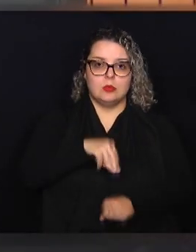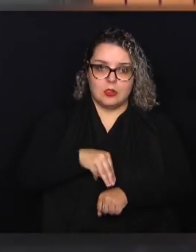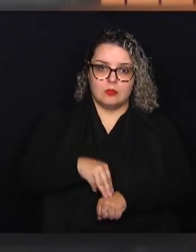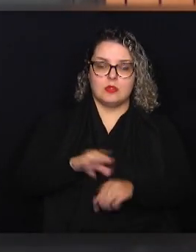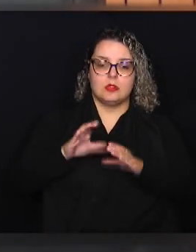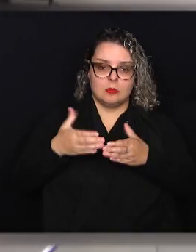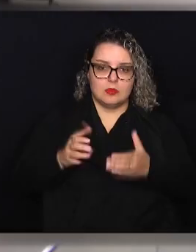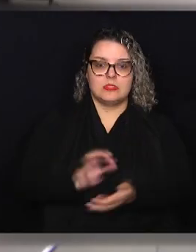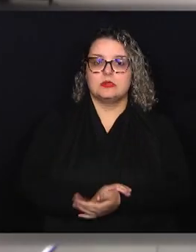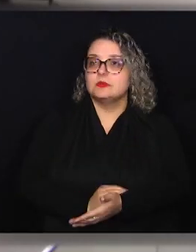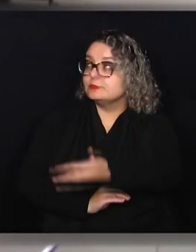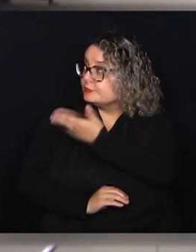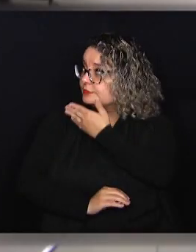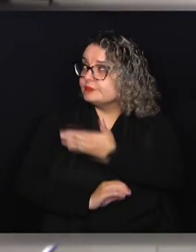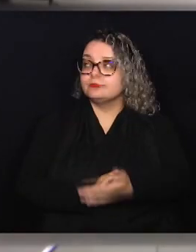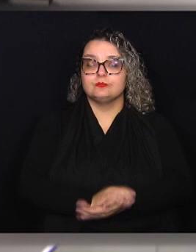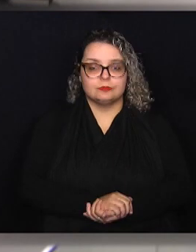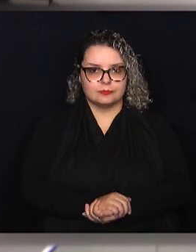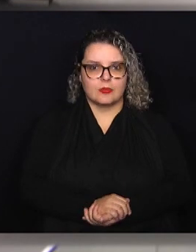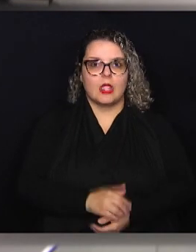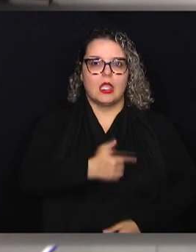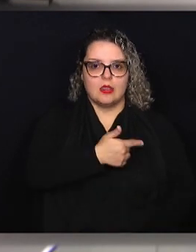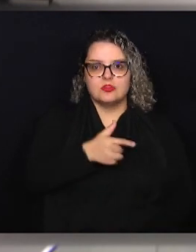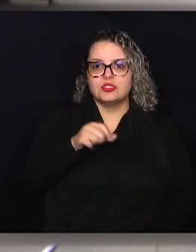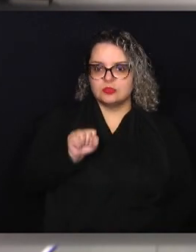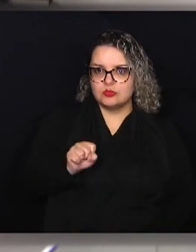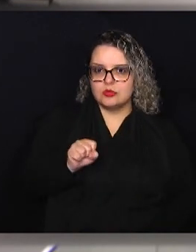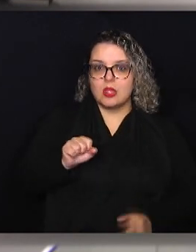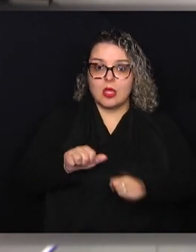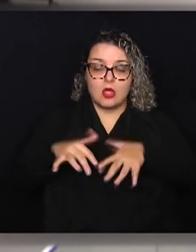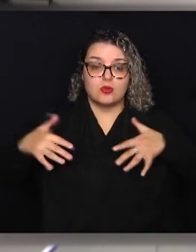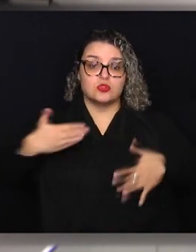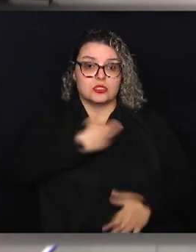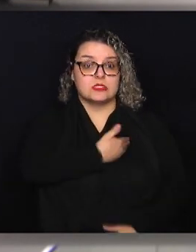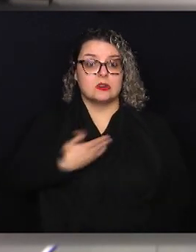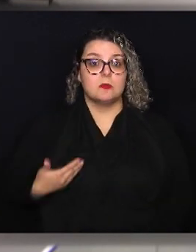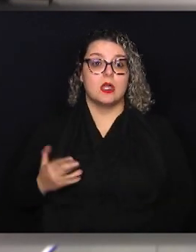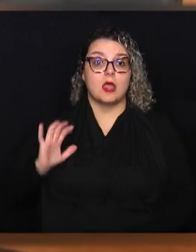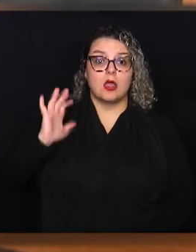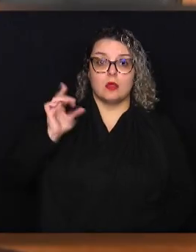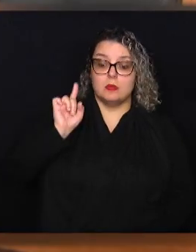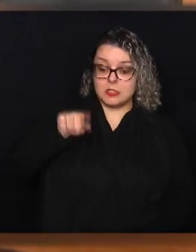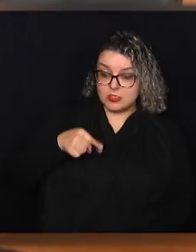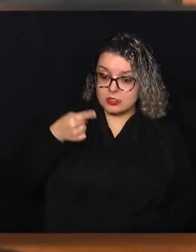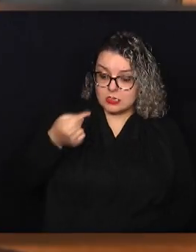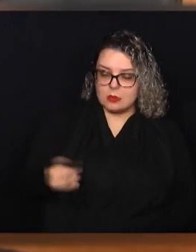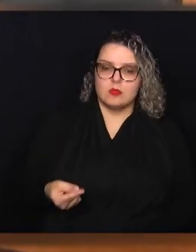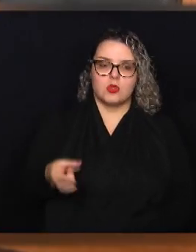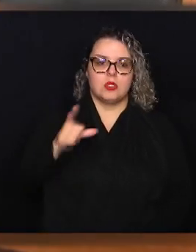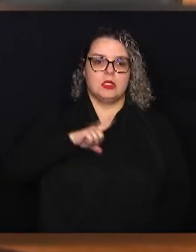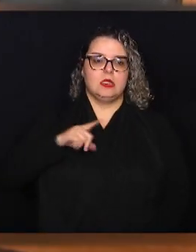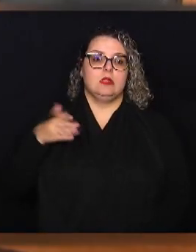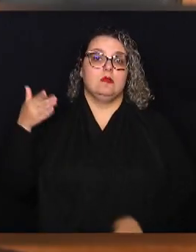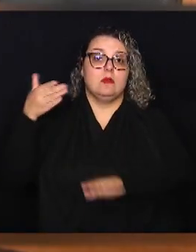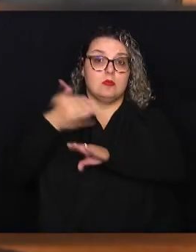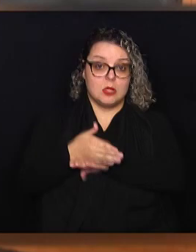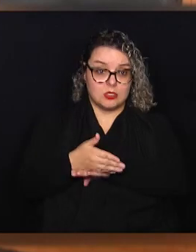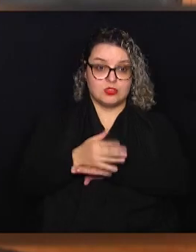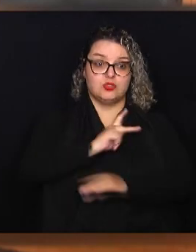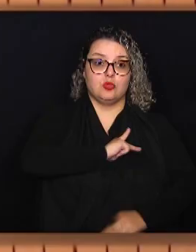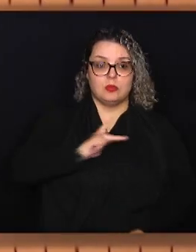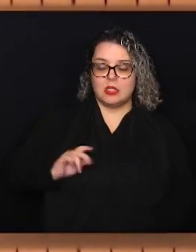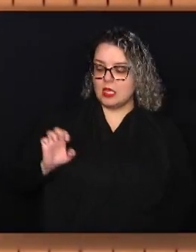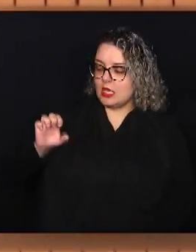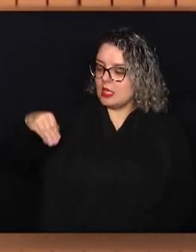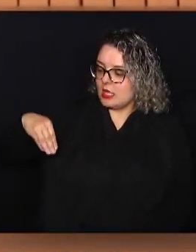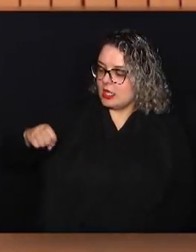Fernando Mendes. A 28ª audiência pública aconteceu na sequência e teve a participação do presidente